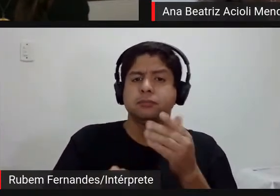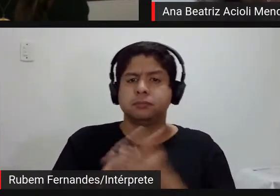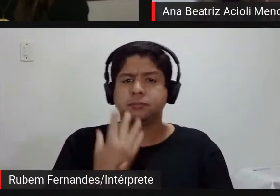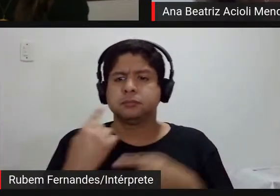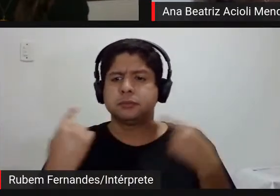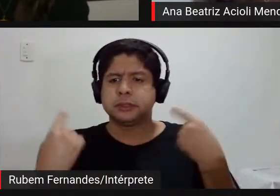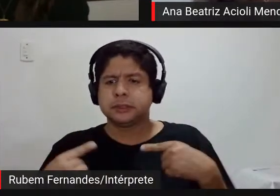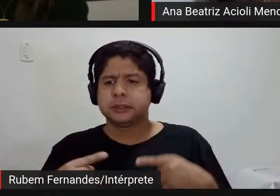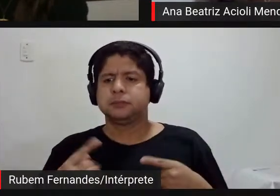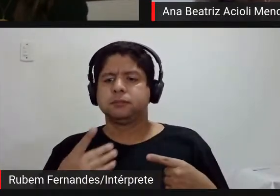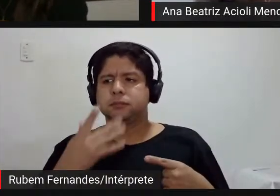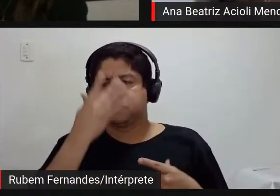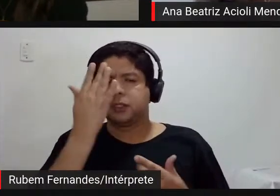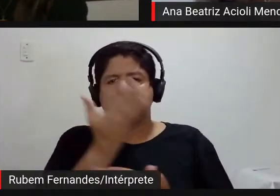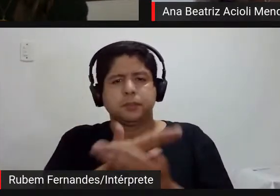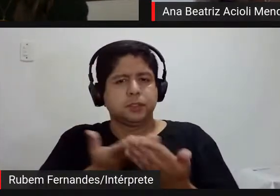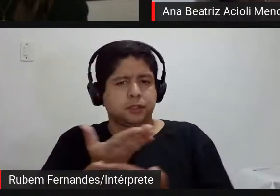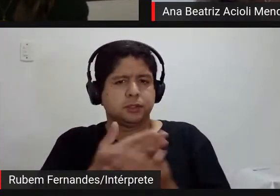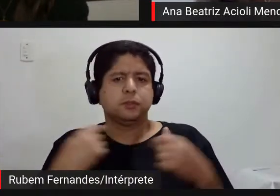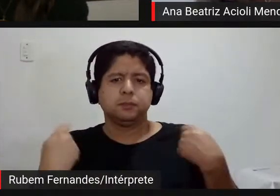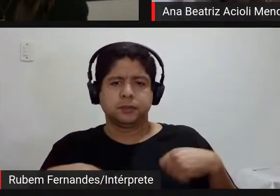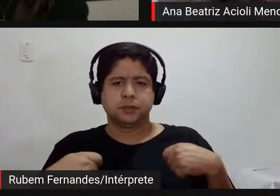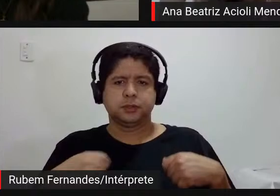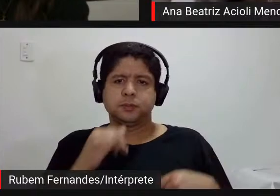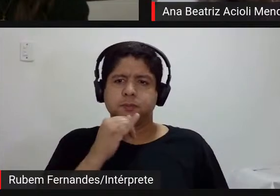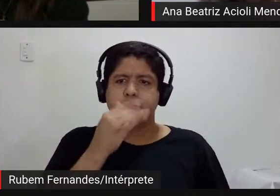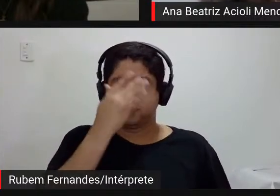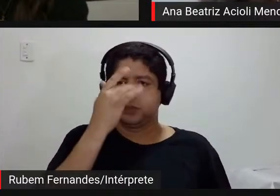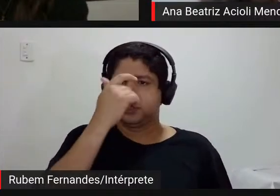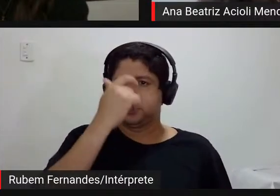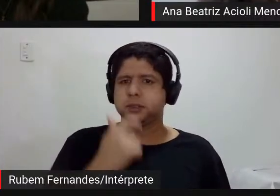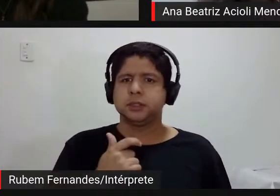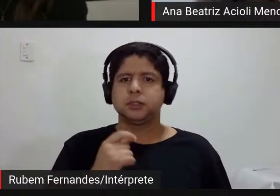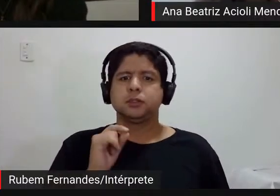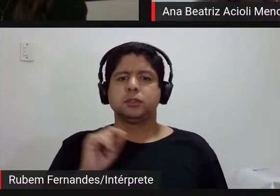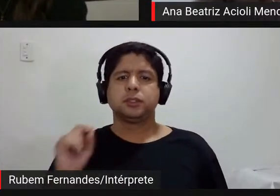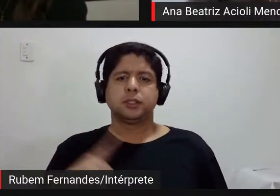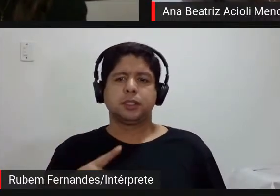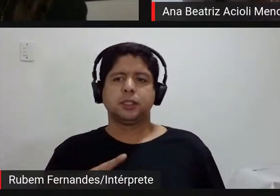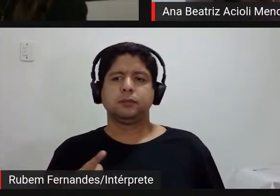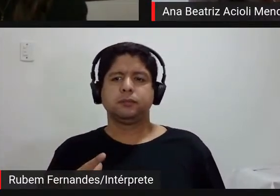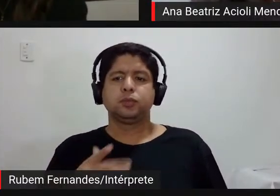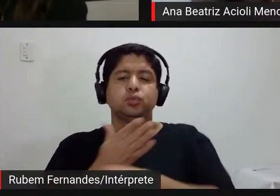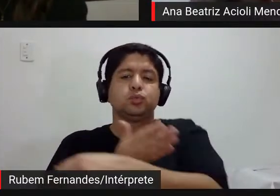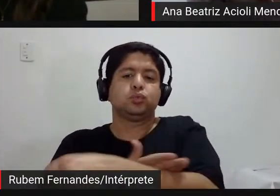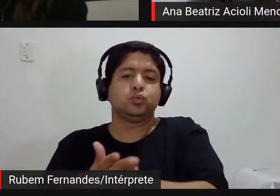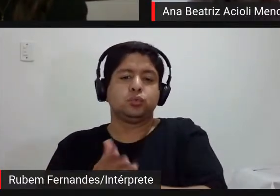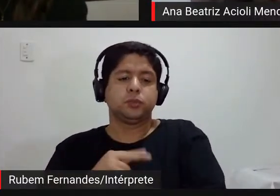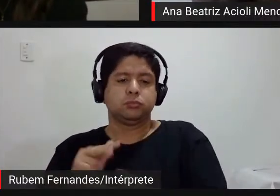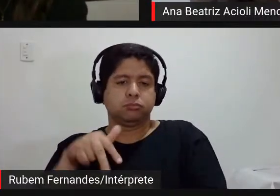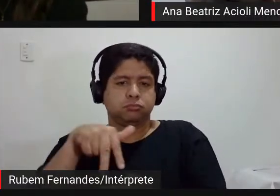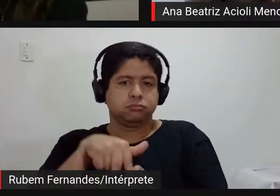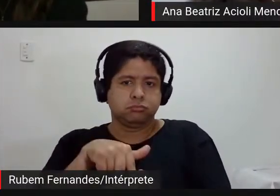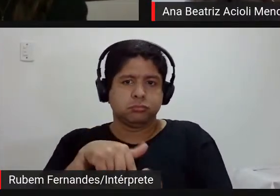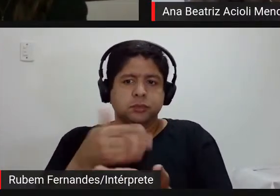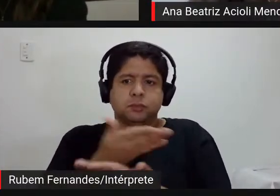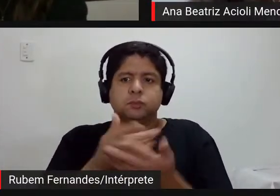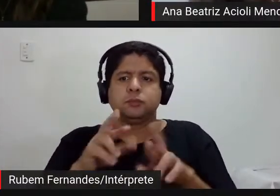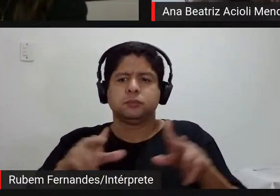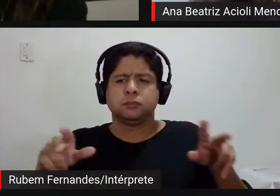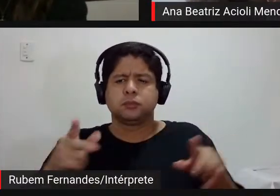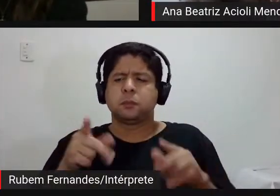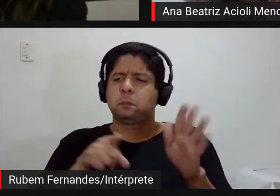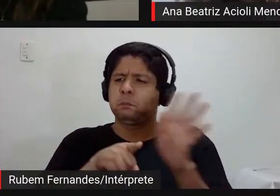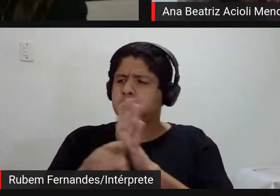mediação então o mediador geralmente entre aspas ele fica no meio de inúmeras perguntas